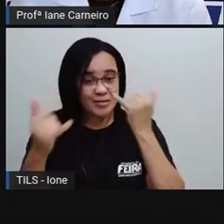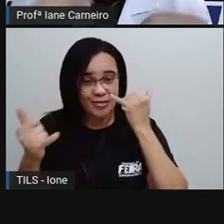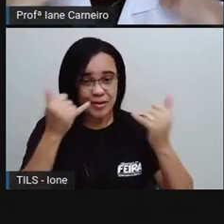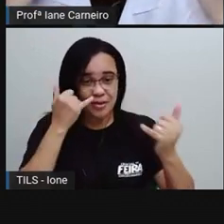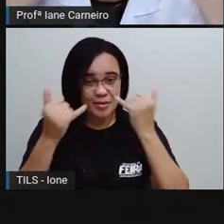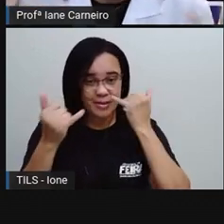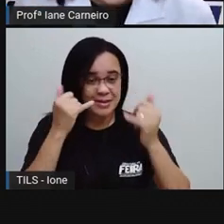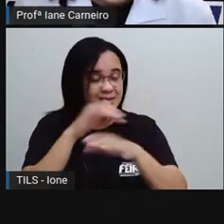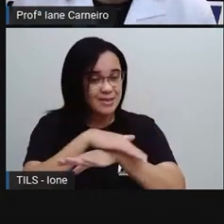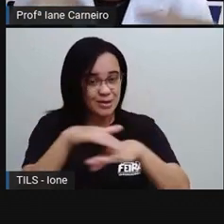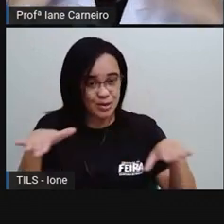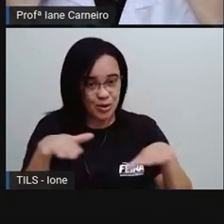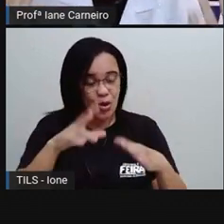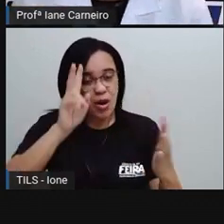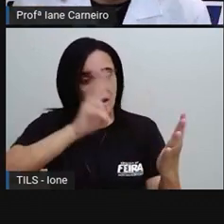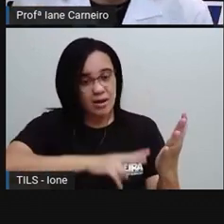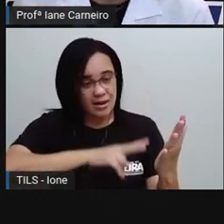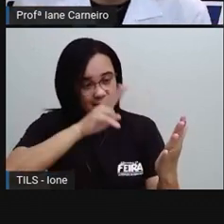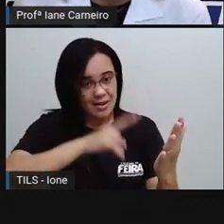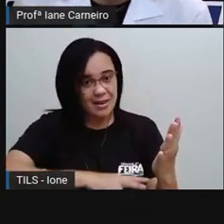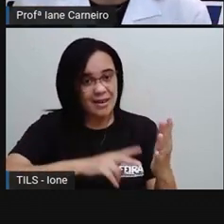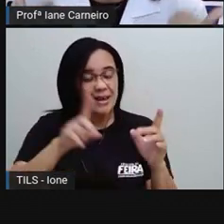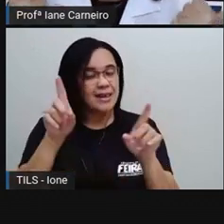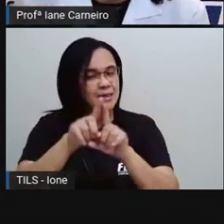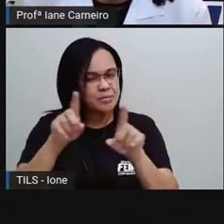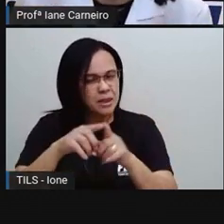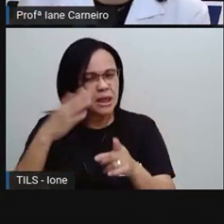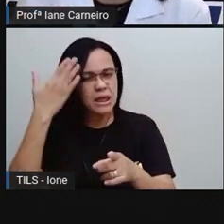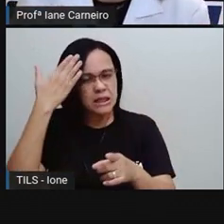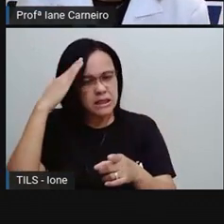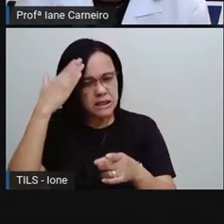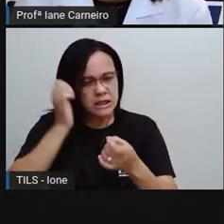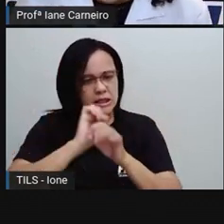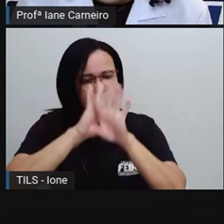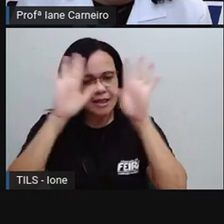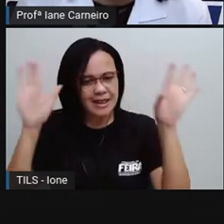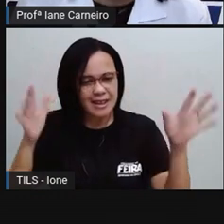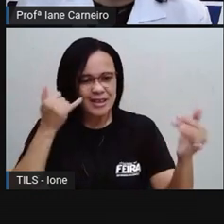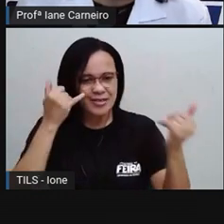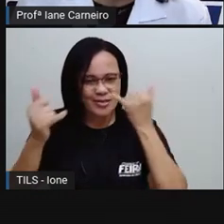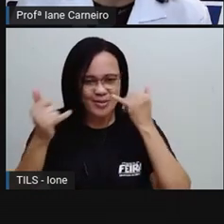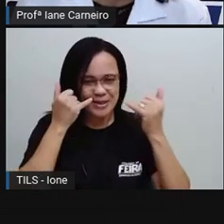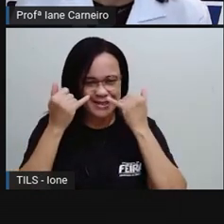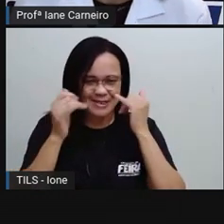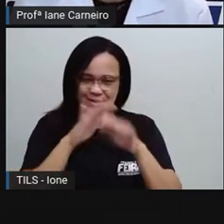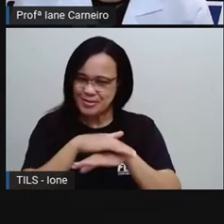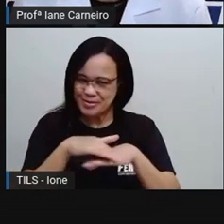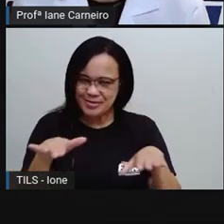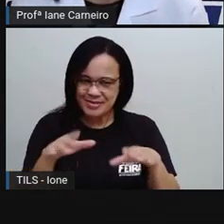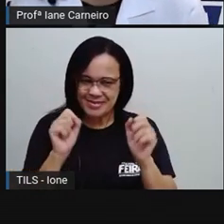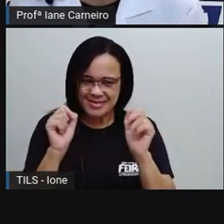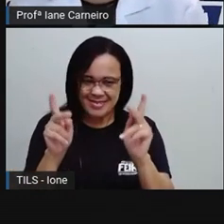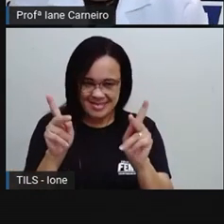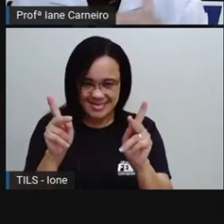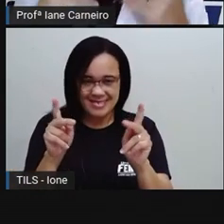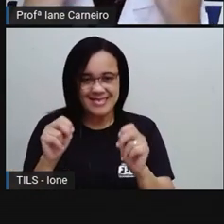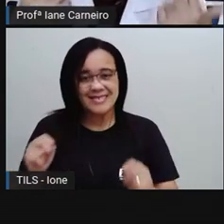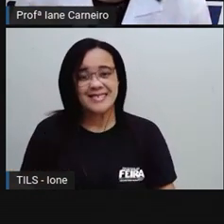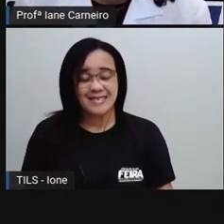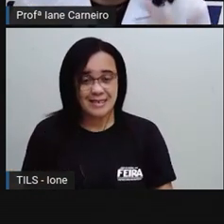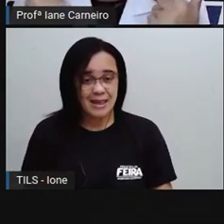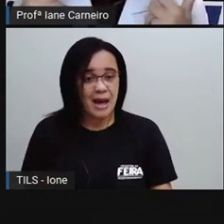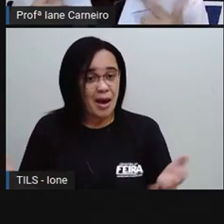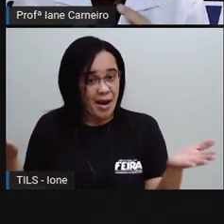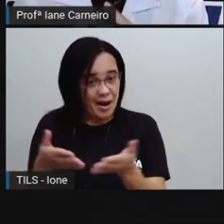hoje? Foi ler e interpretar informações? Então, tá certo? E aí, ó, uma